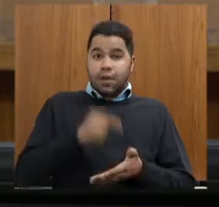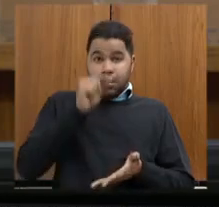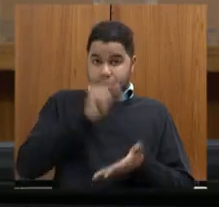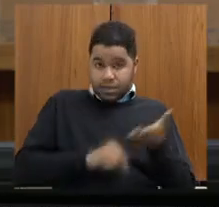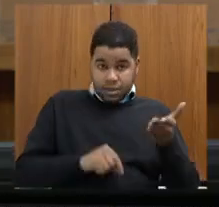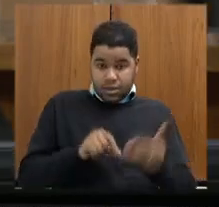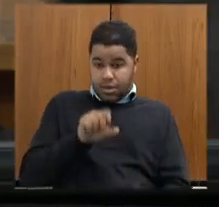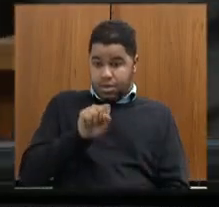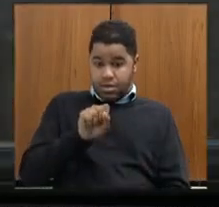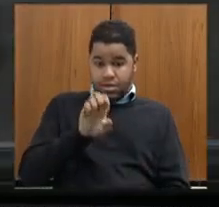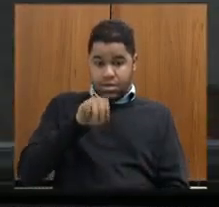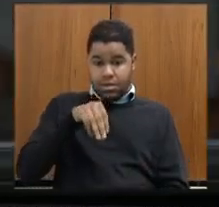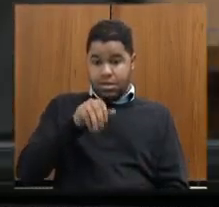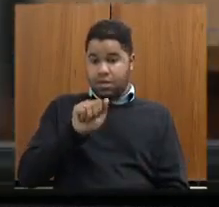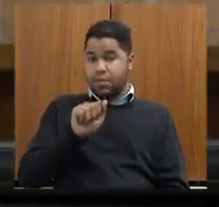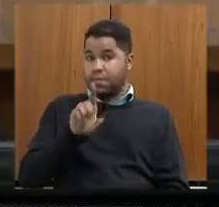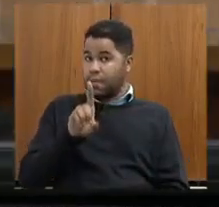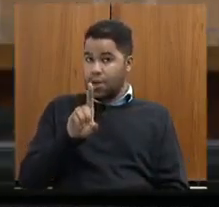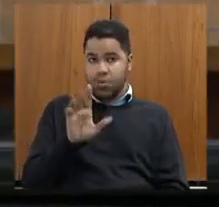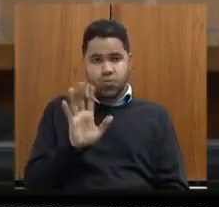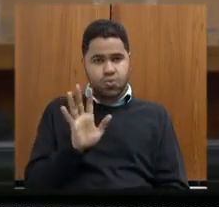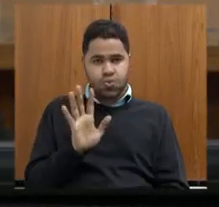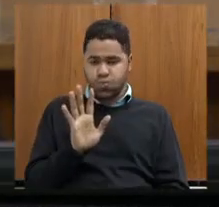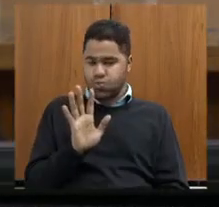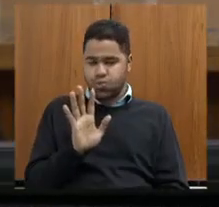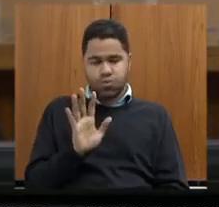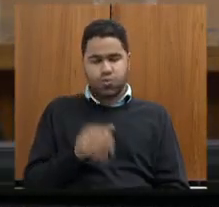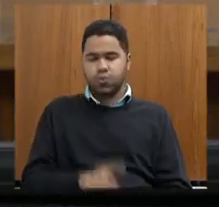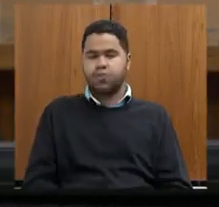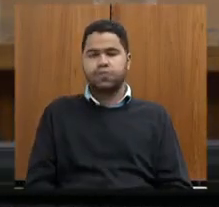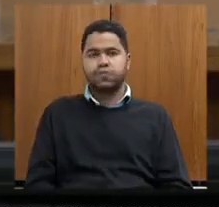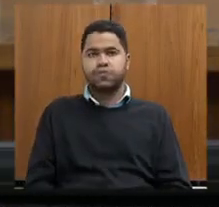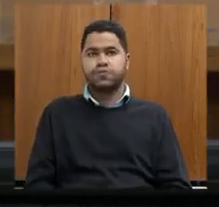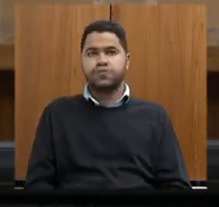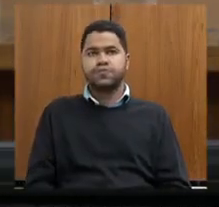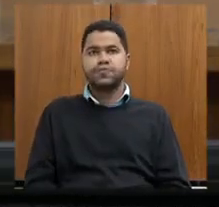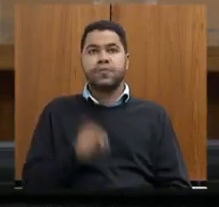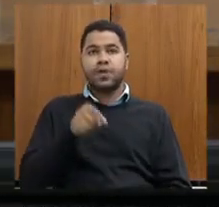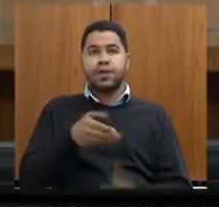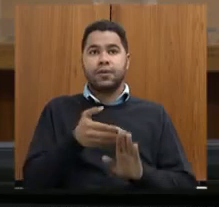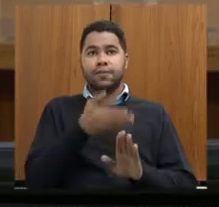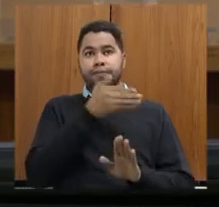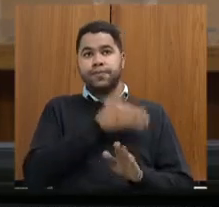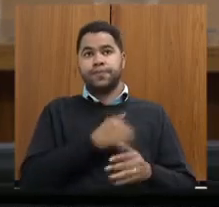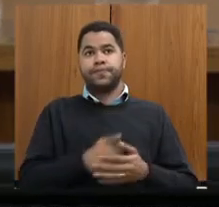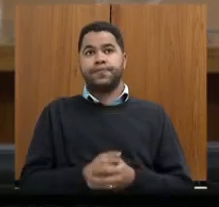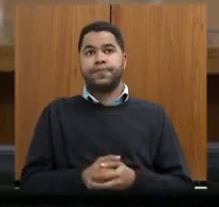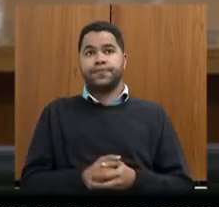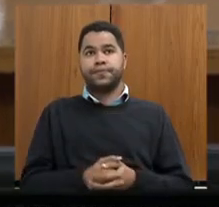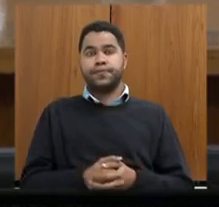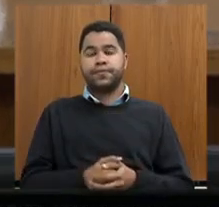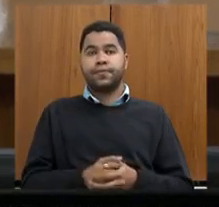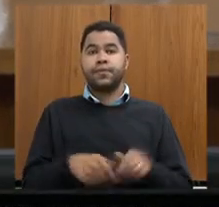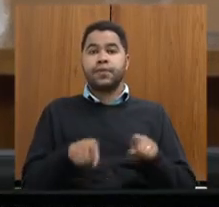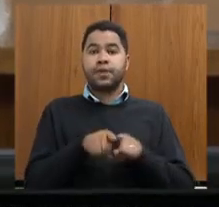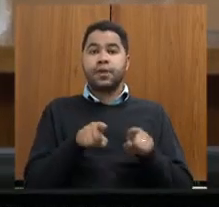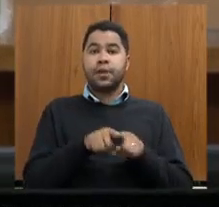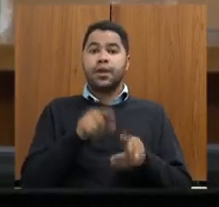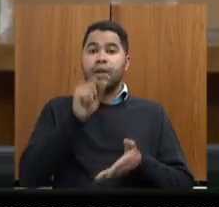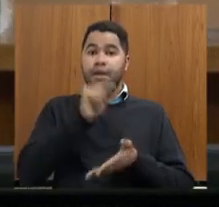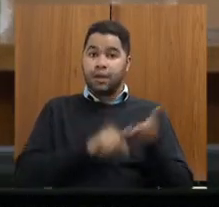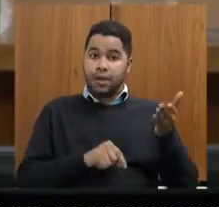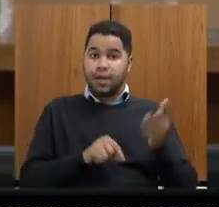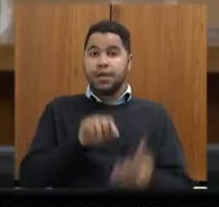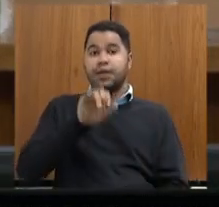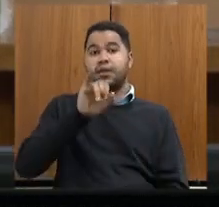da SEMAD no termo de ajustamento e conduta mencionado aqui anteriormente a assinatura do